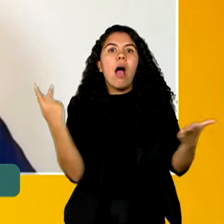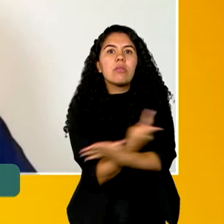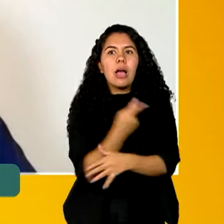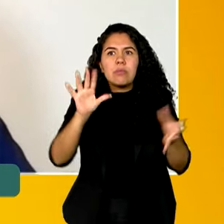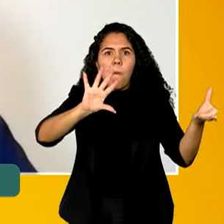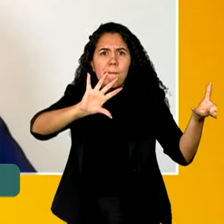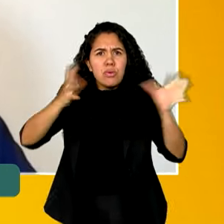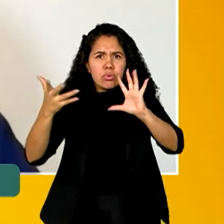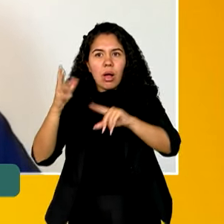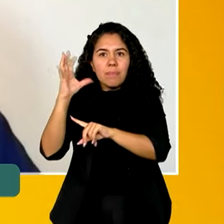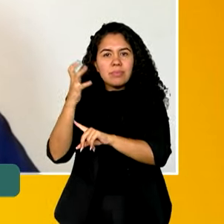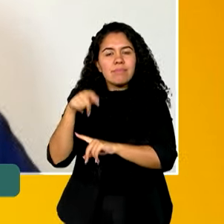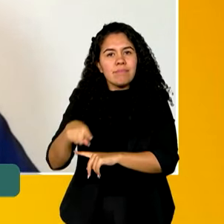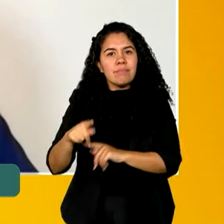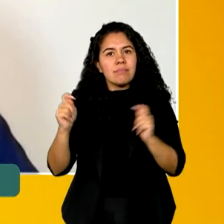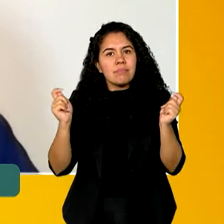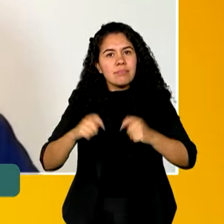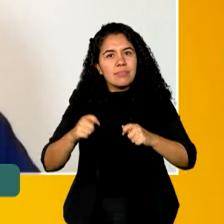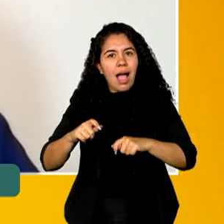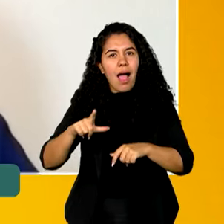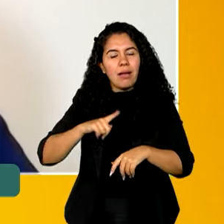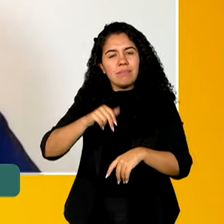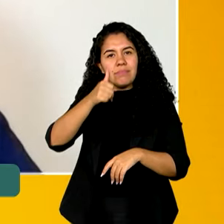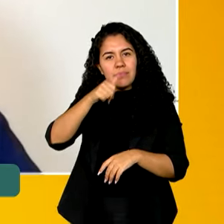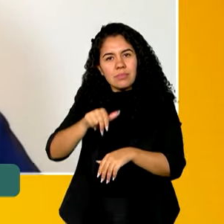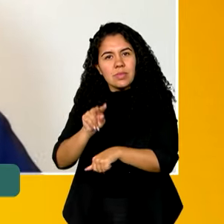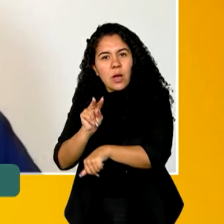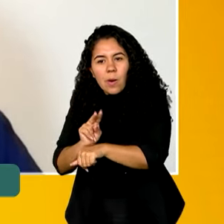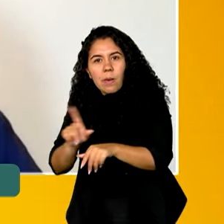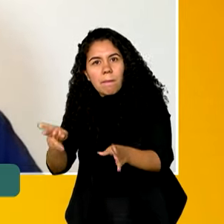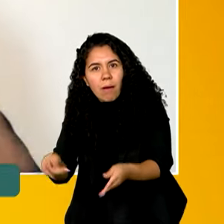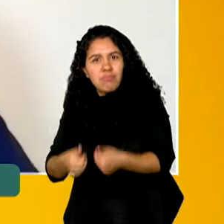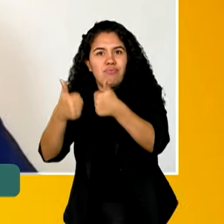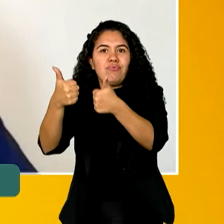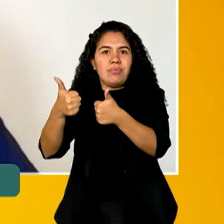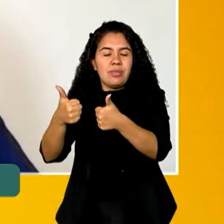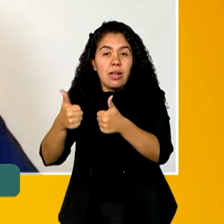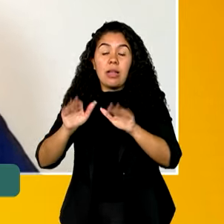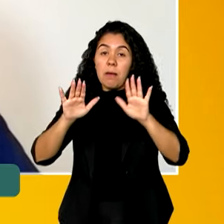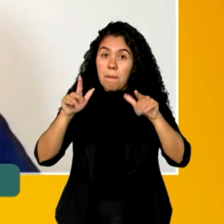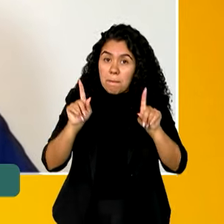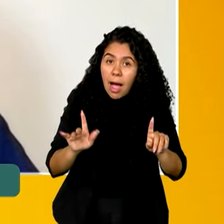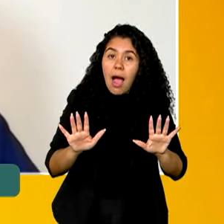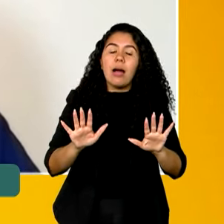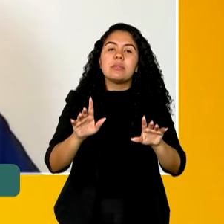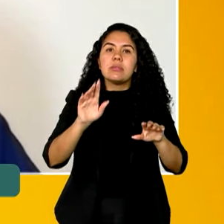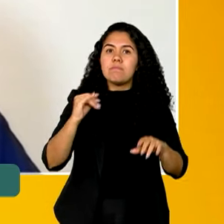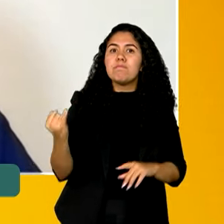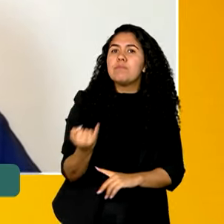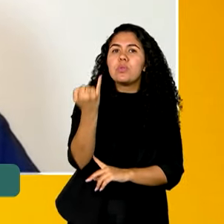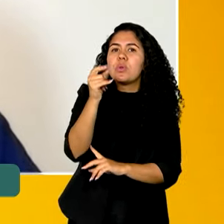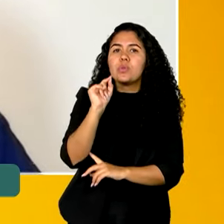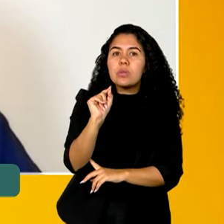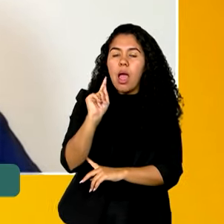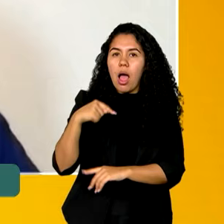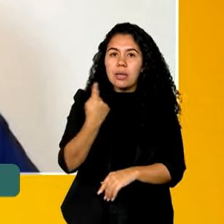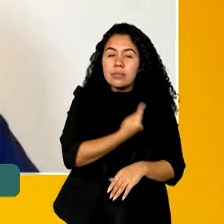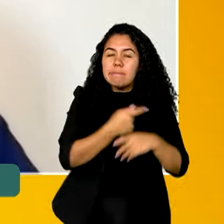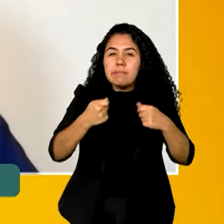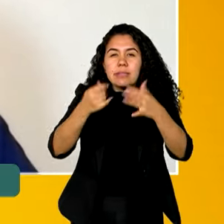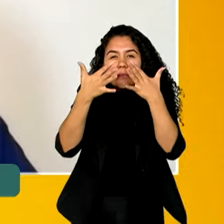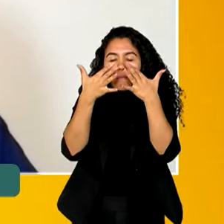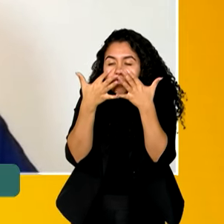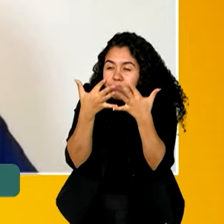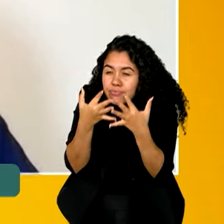eu tenho uma maior resiliência daquele ambiente em se recuperar. Além disso, é muito importante a gente olhar para o oceano